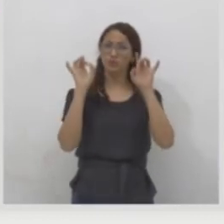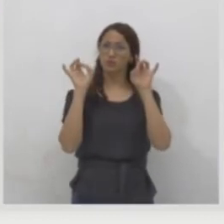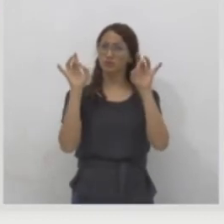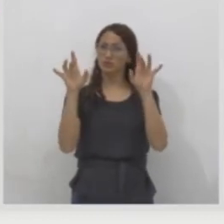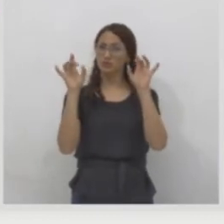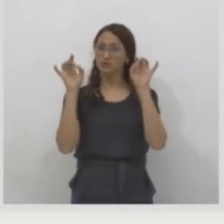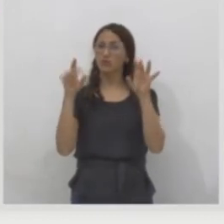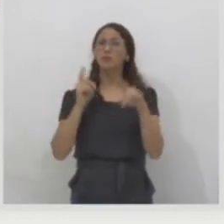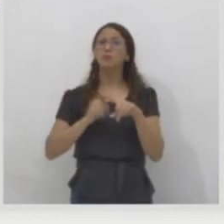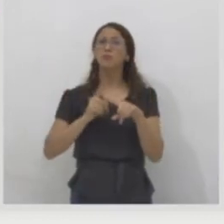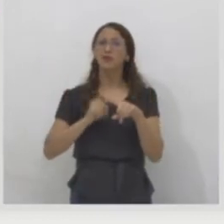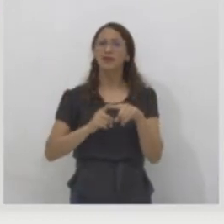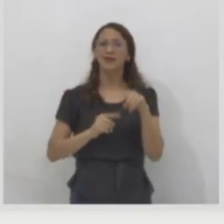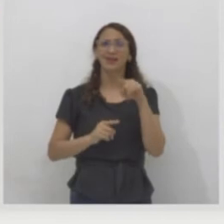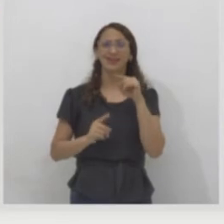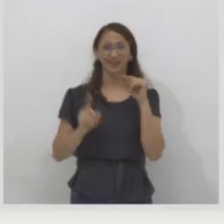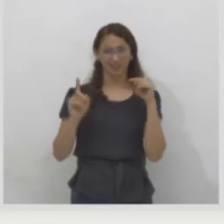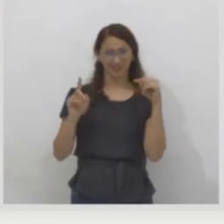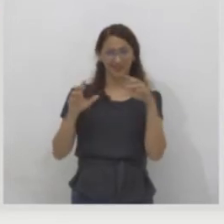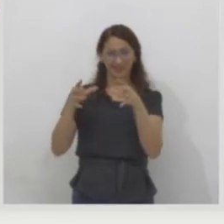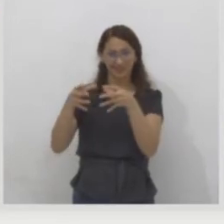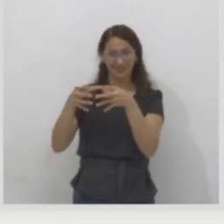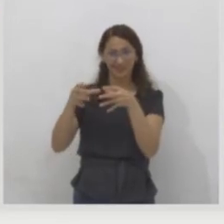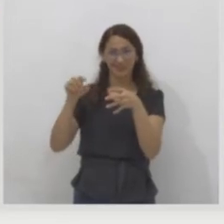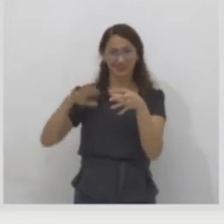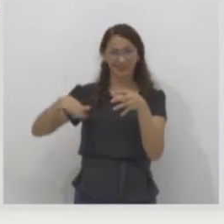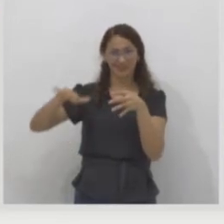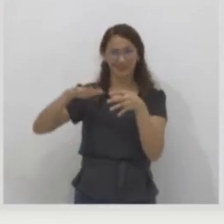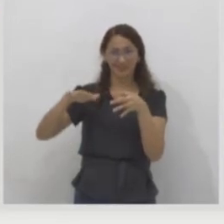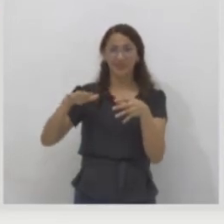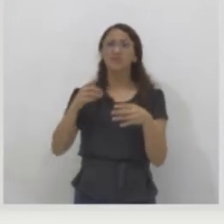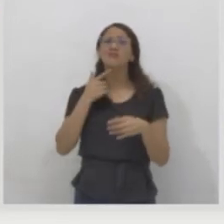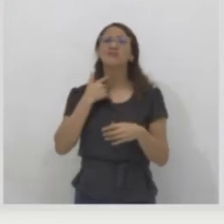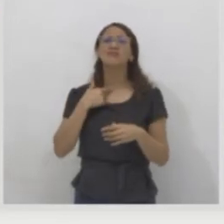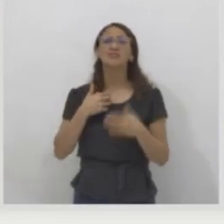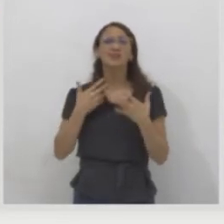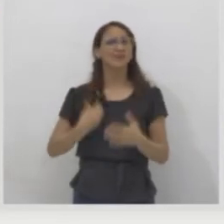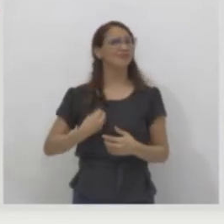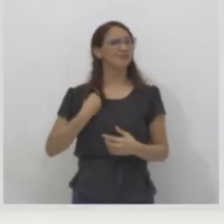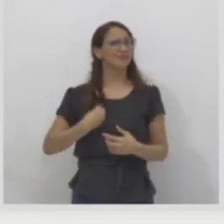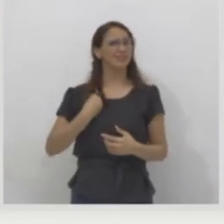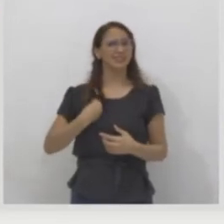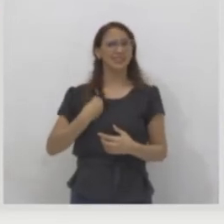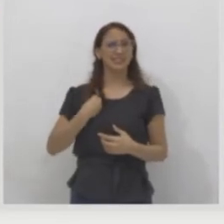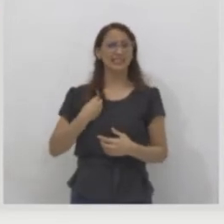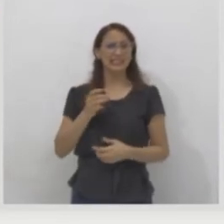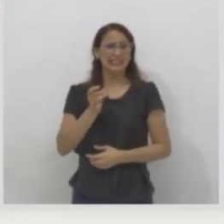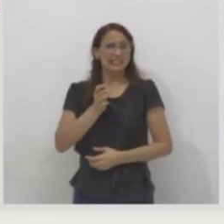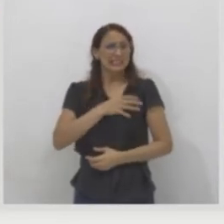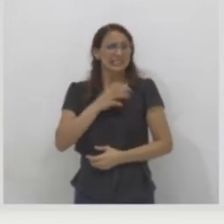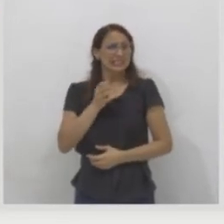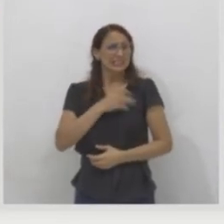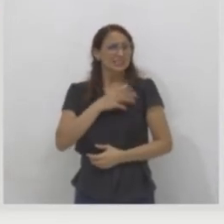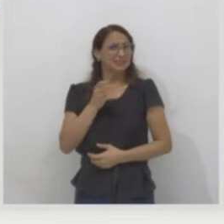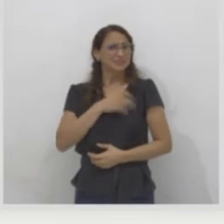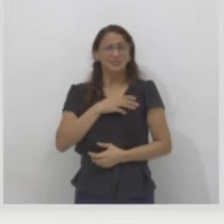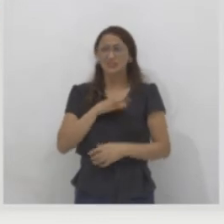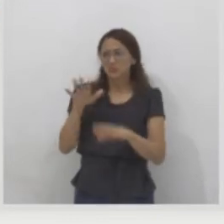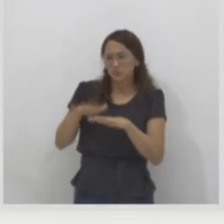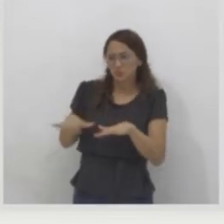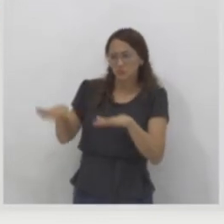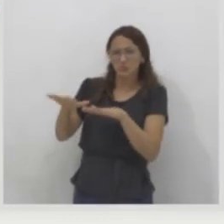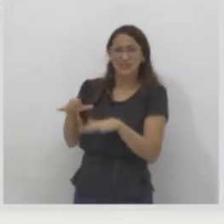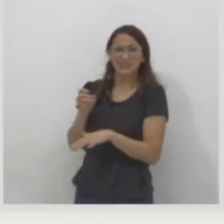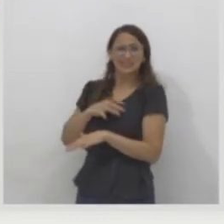temor de perder a sua vida. A sua vida corre um risco sério. E ele só quer um refúgio. O